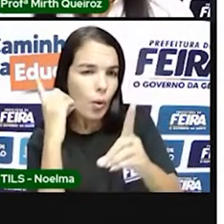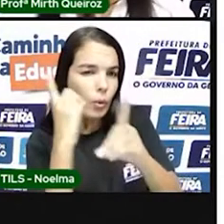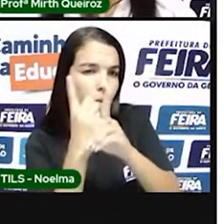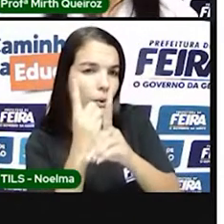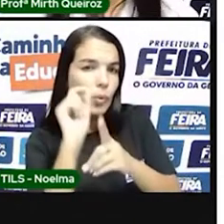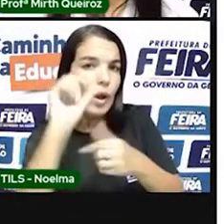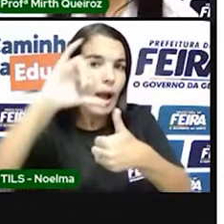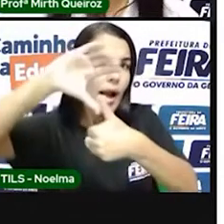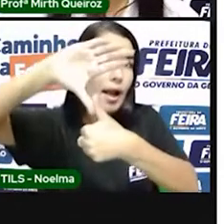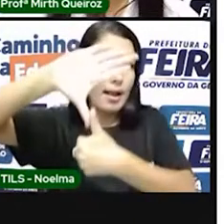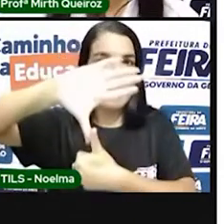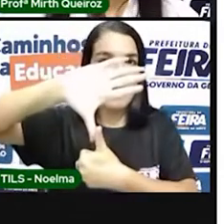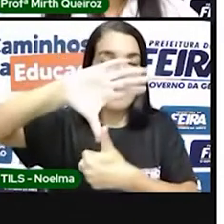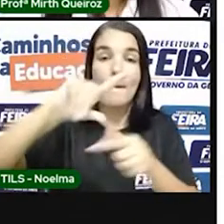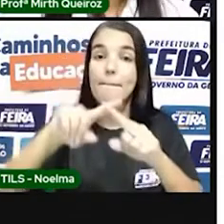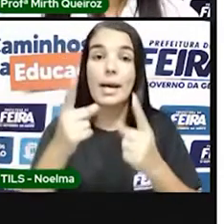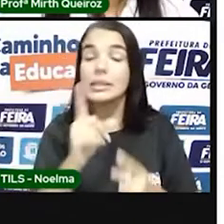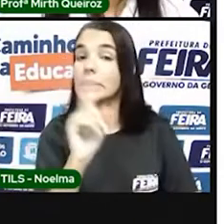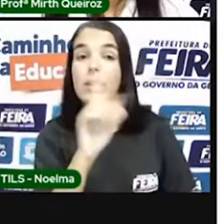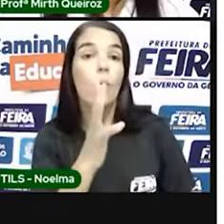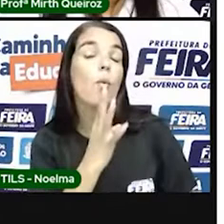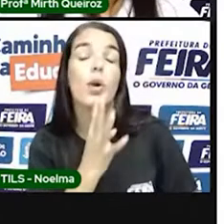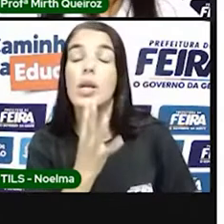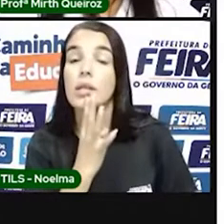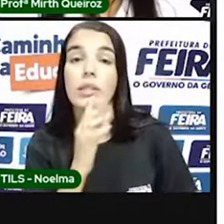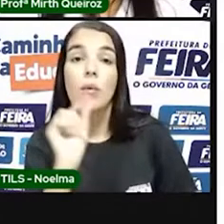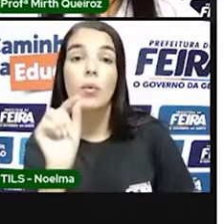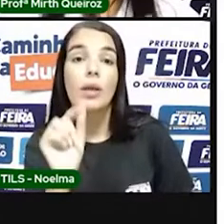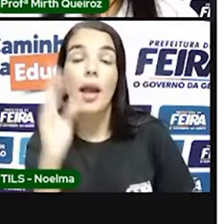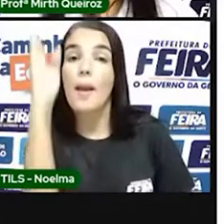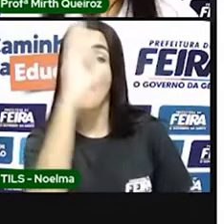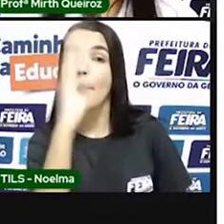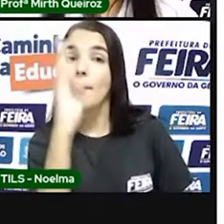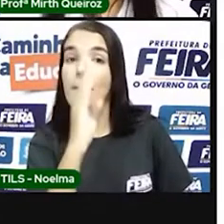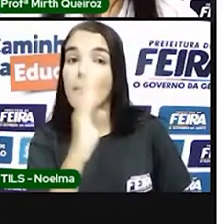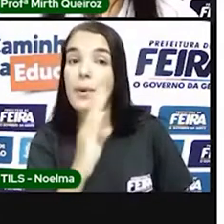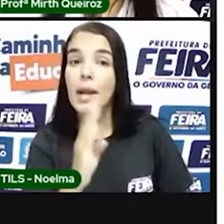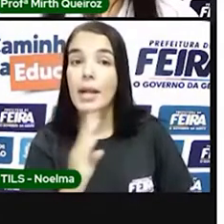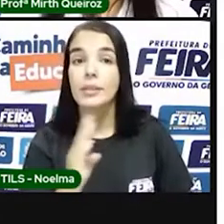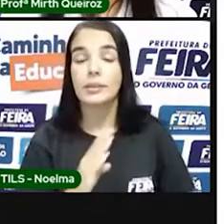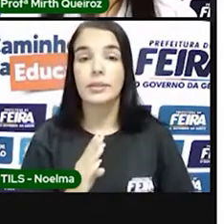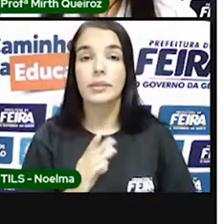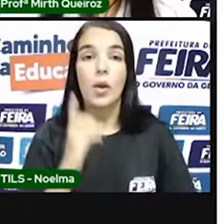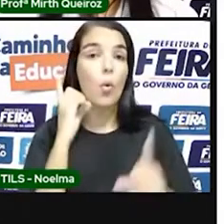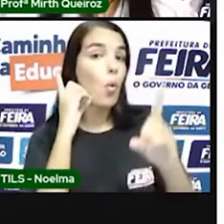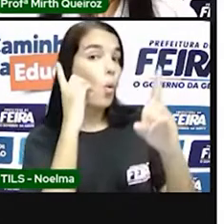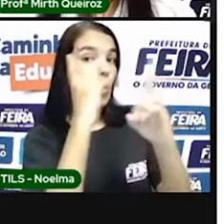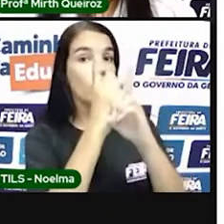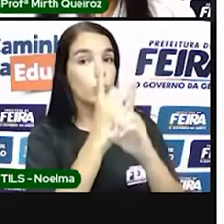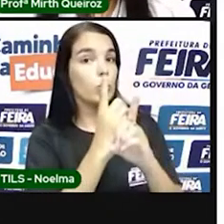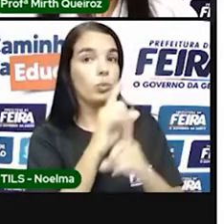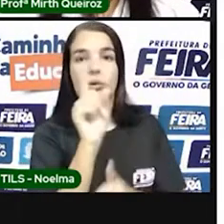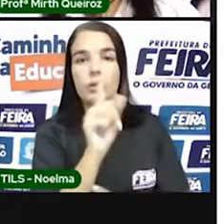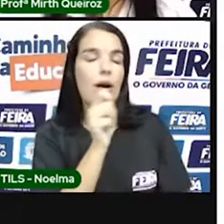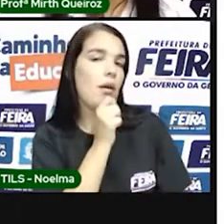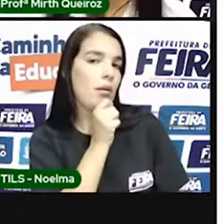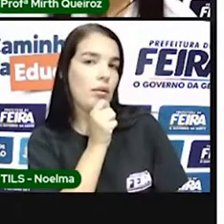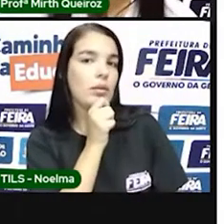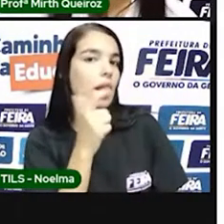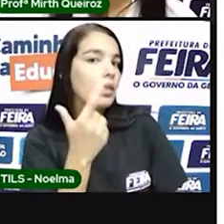mas ainda não conheciam, não tinham descoberto, não, né? A gente está utilizando a palavra encontrou, né? Eles